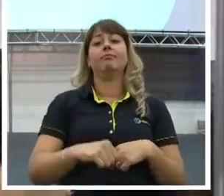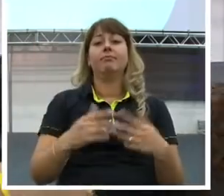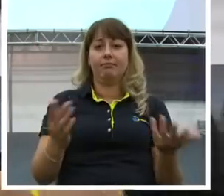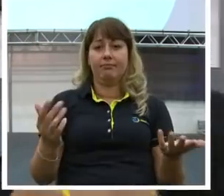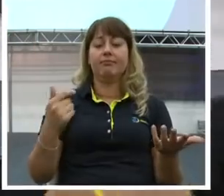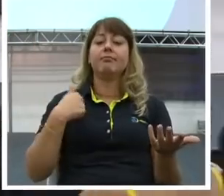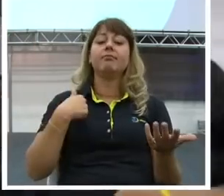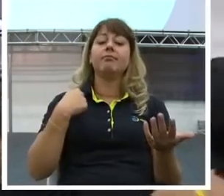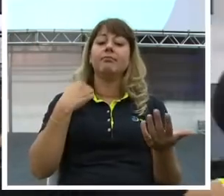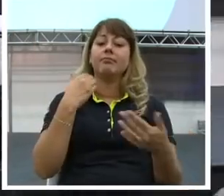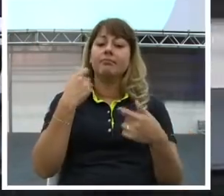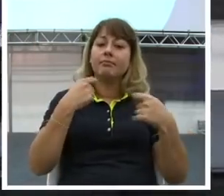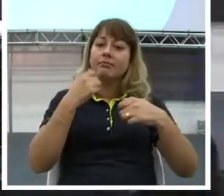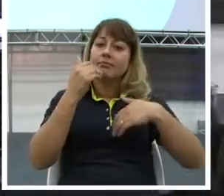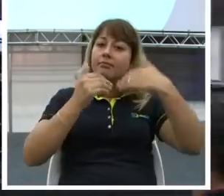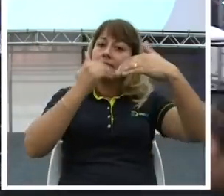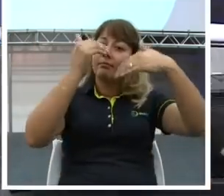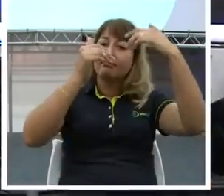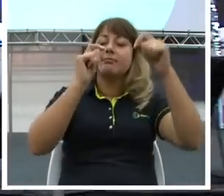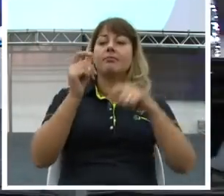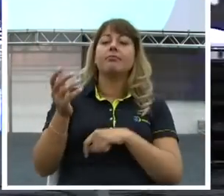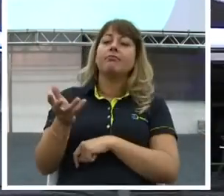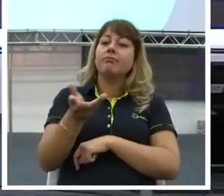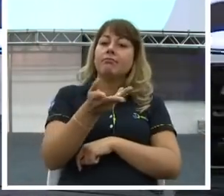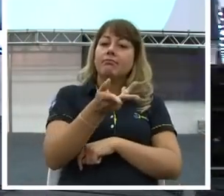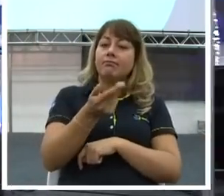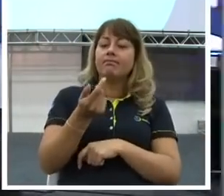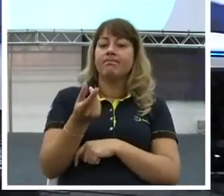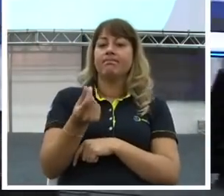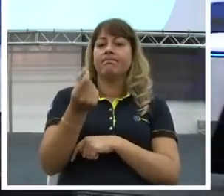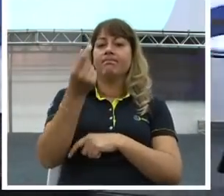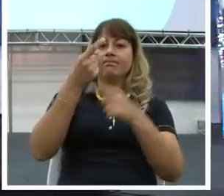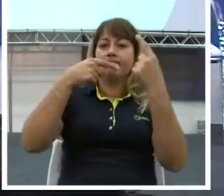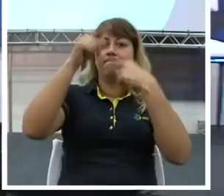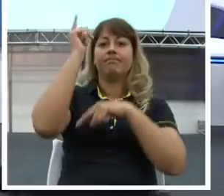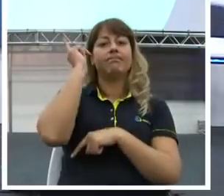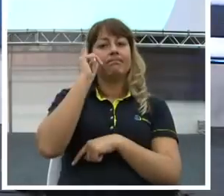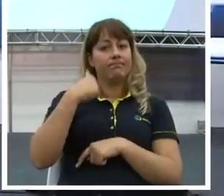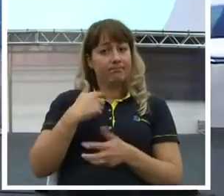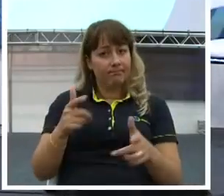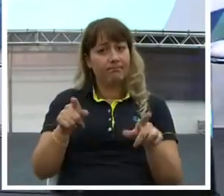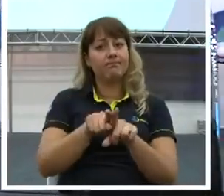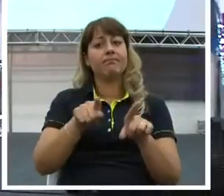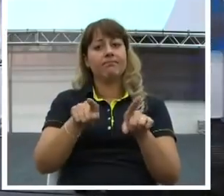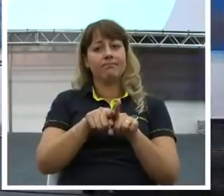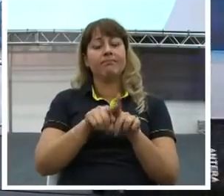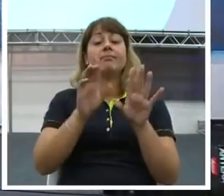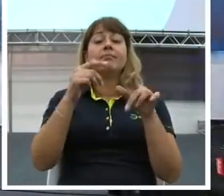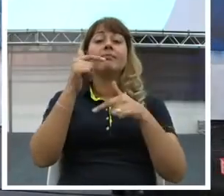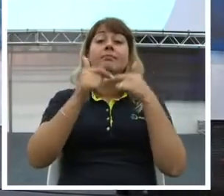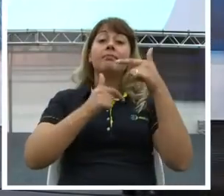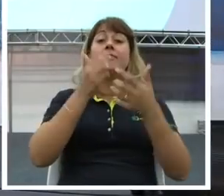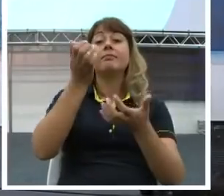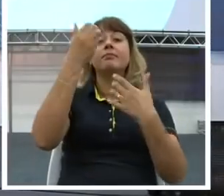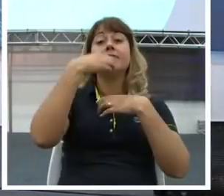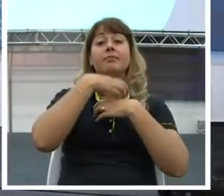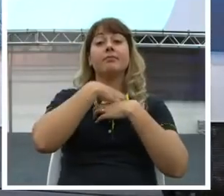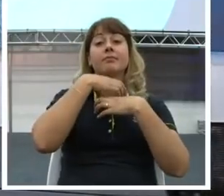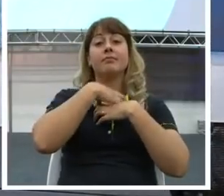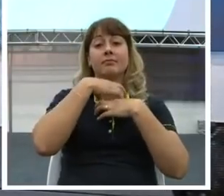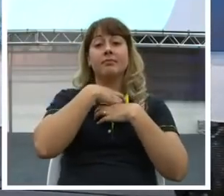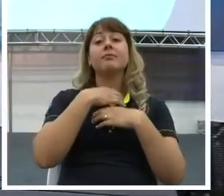Então desenvolva a habilidade do dinheiro. Mas o que mais você tem que trabalhar é emocional e espiritual.